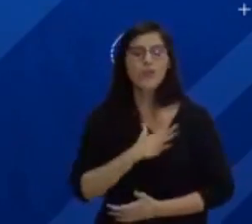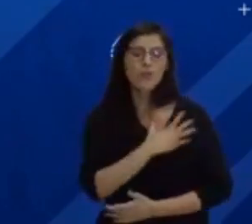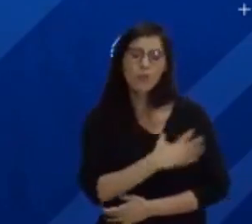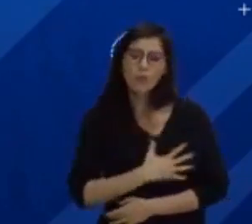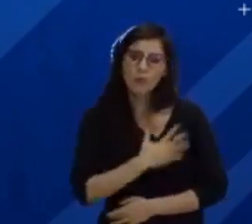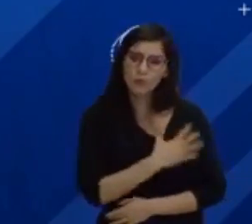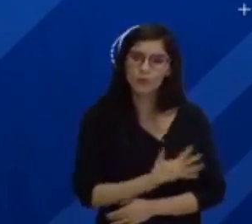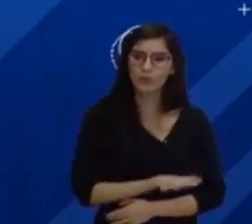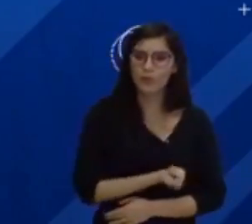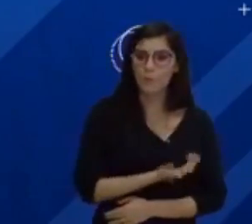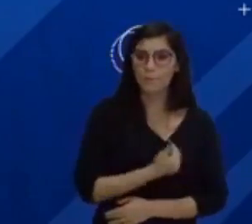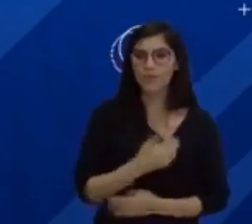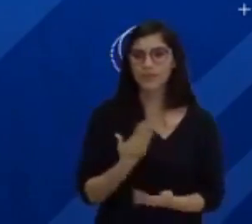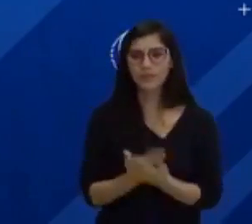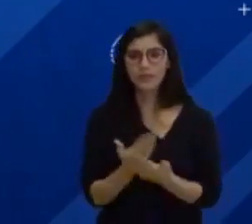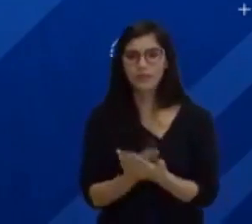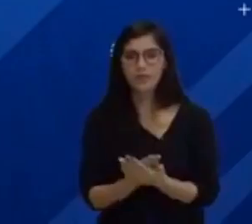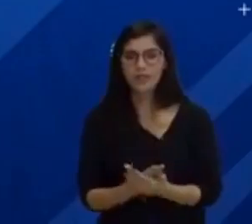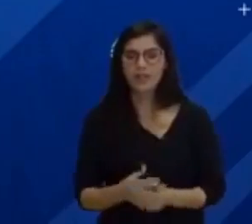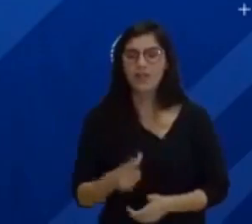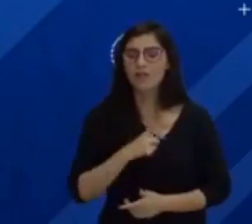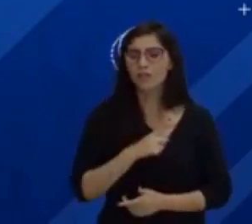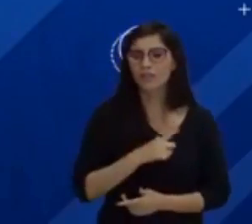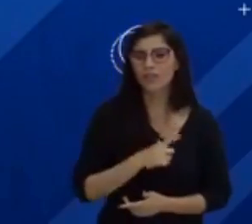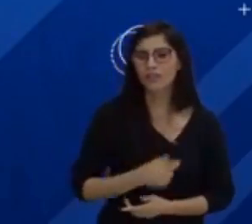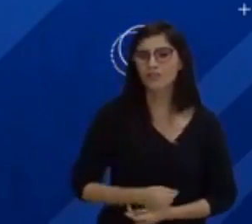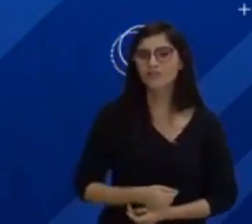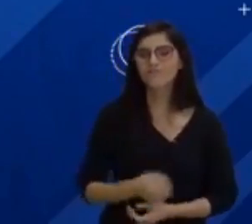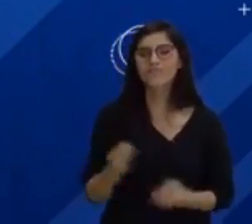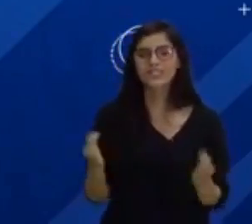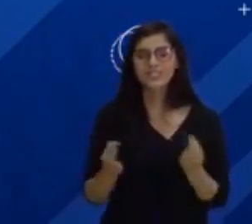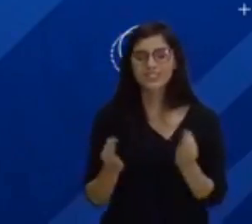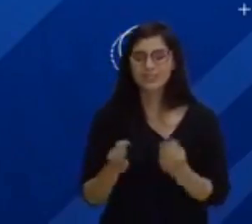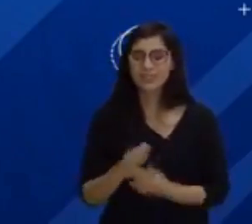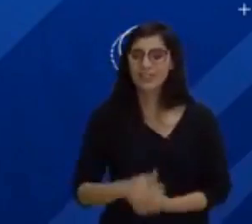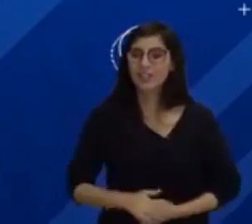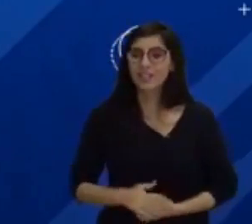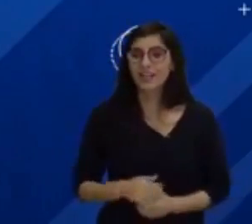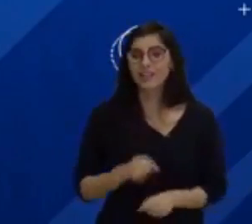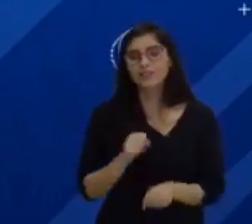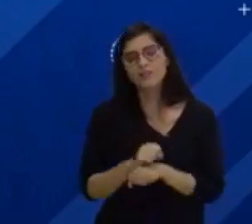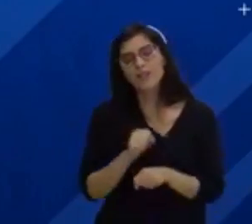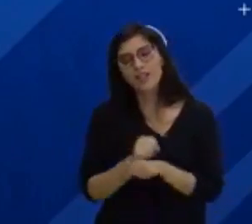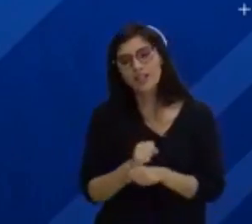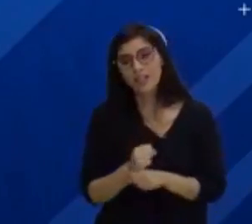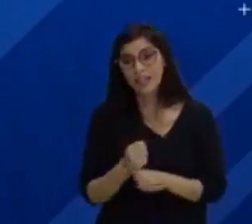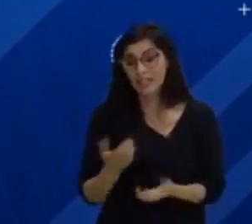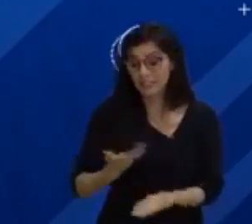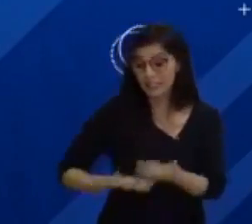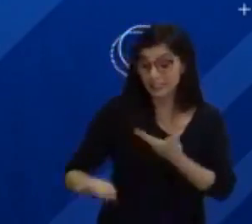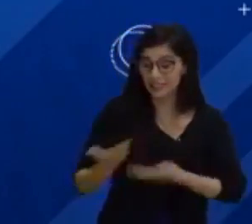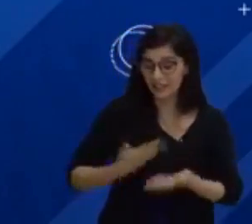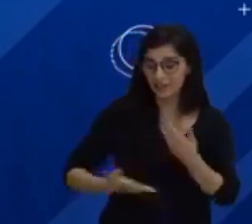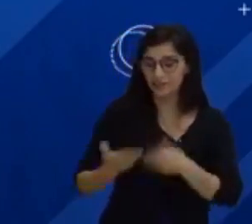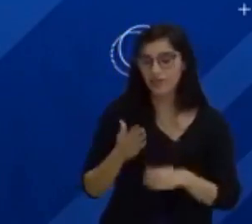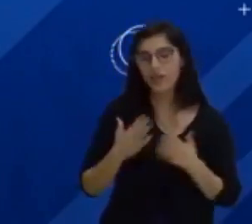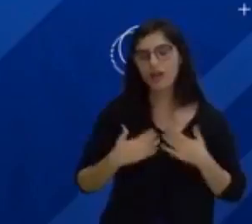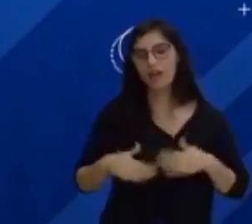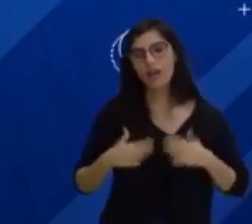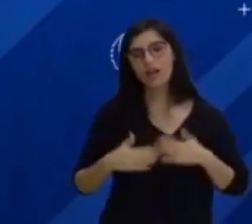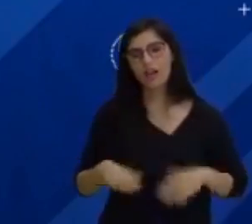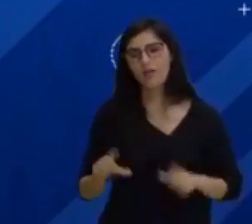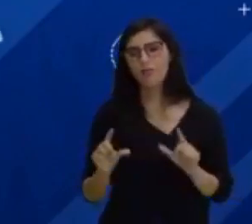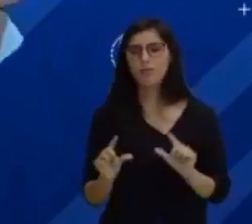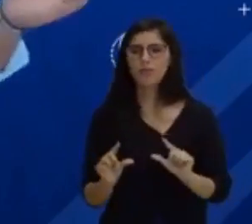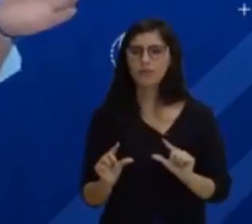E eu também tenho certeza que você está louco pela interatividade, sentindo aquela falta de interatividade. Calma. Isso é por pouco tempo. Isso é